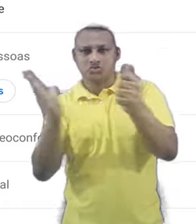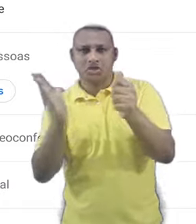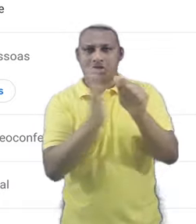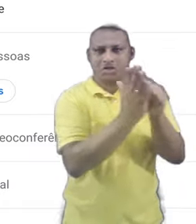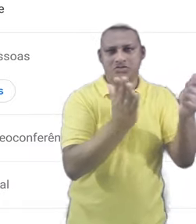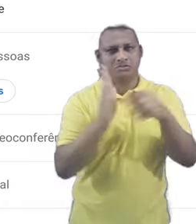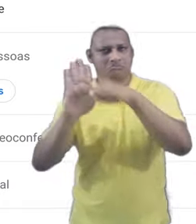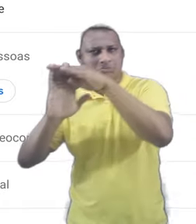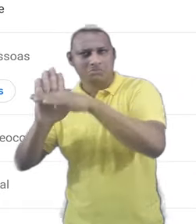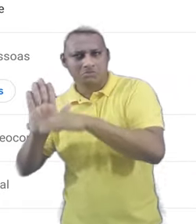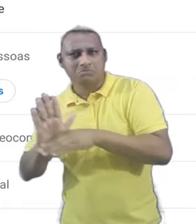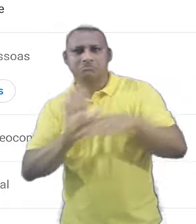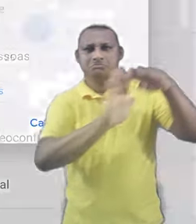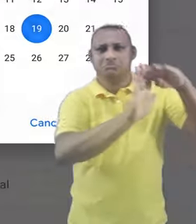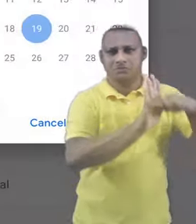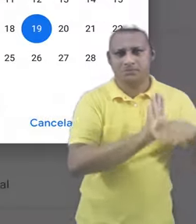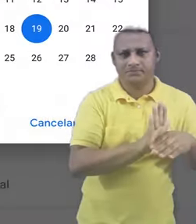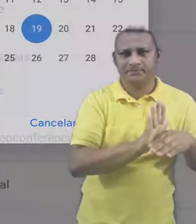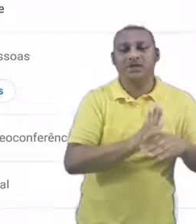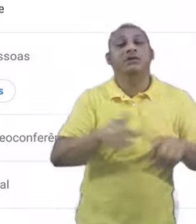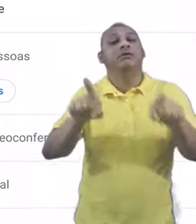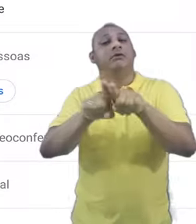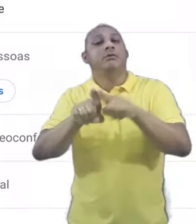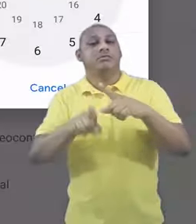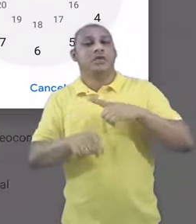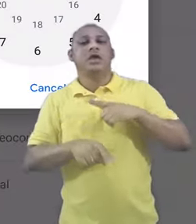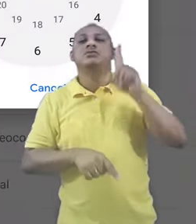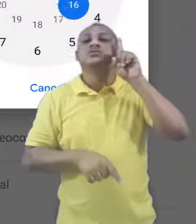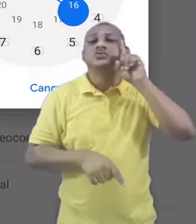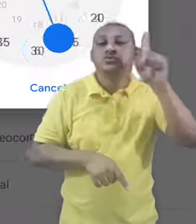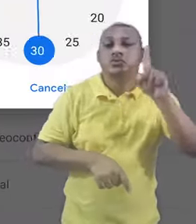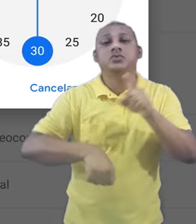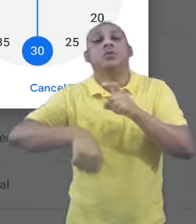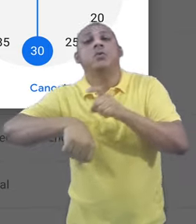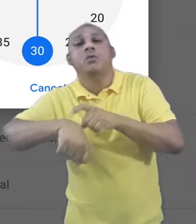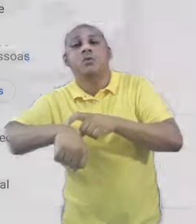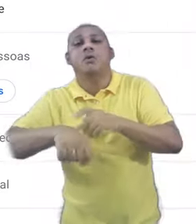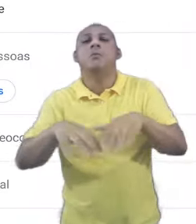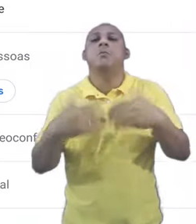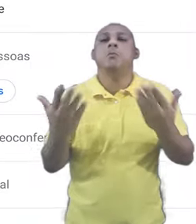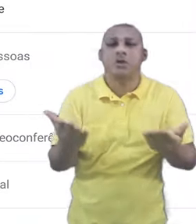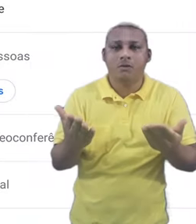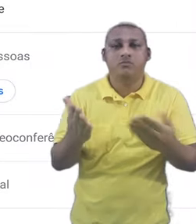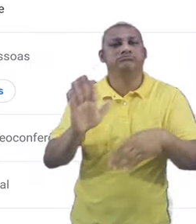Logo abaixo, definimos o dia e a hora em que esse evento ou reunião vai acontecer.